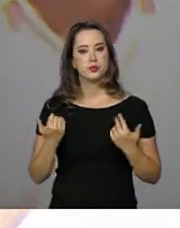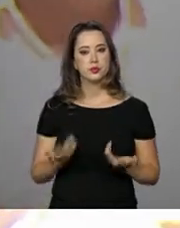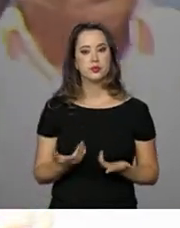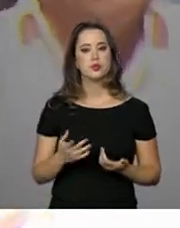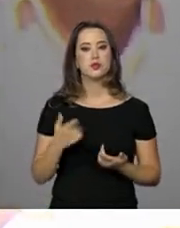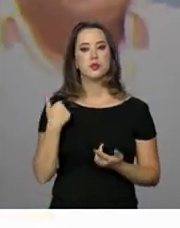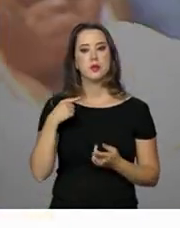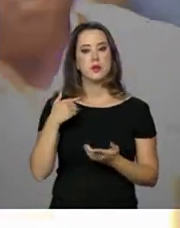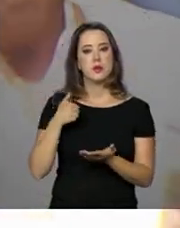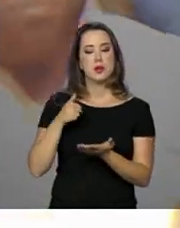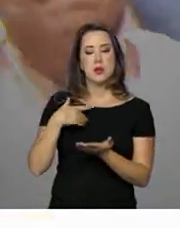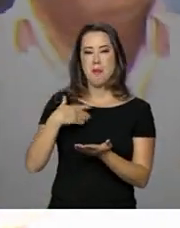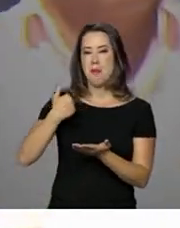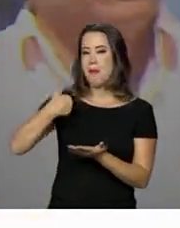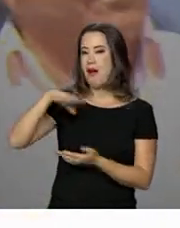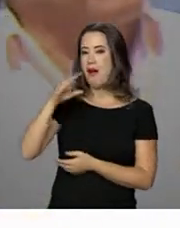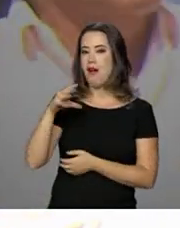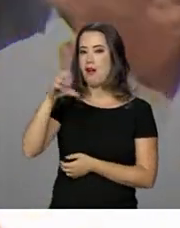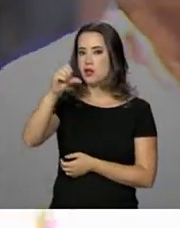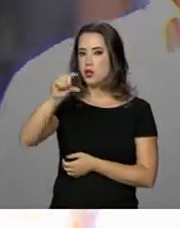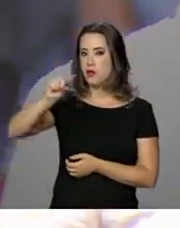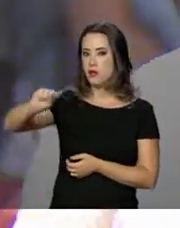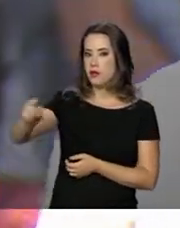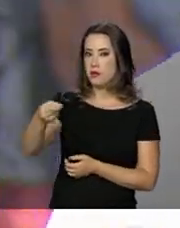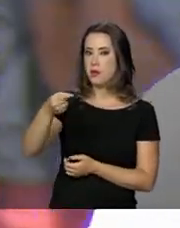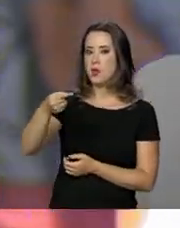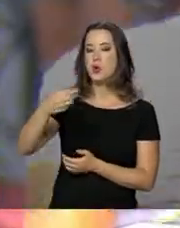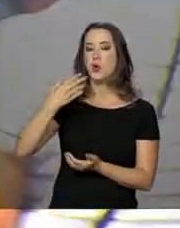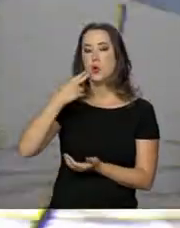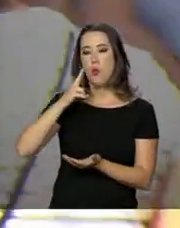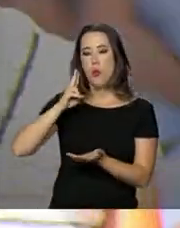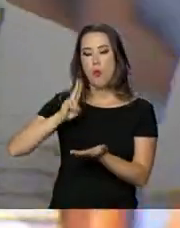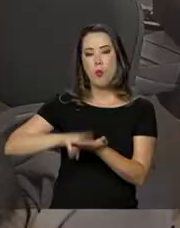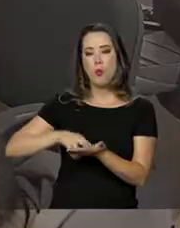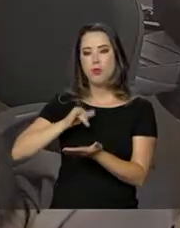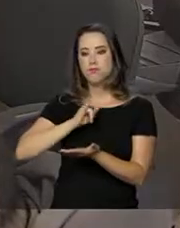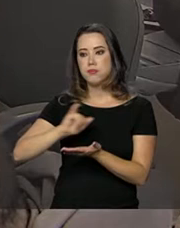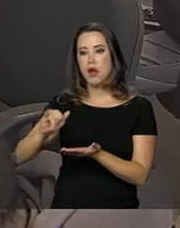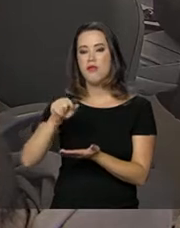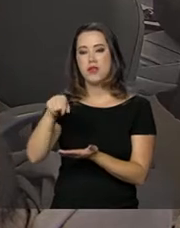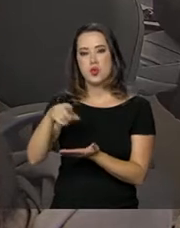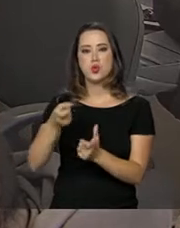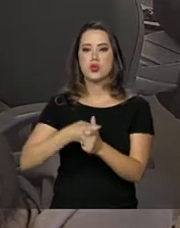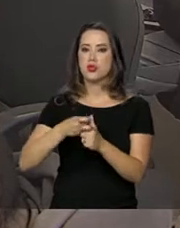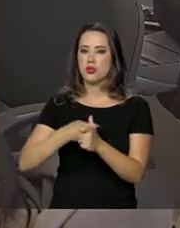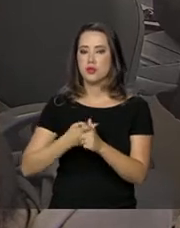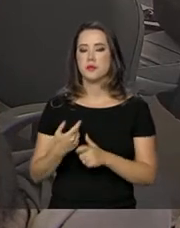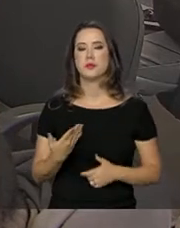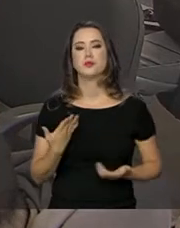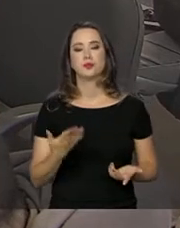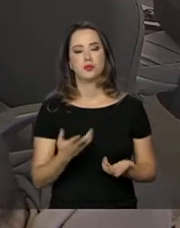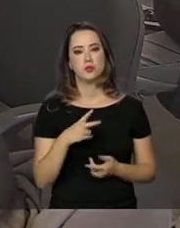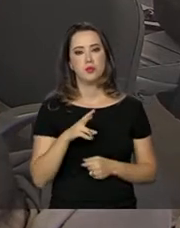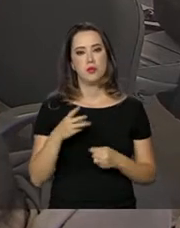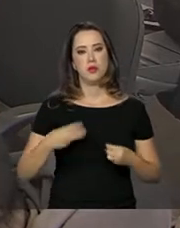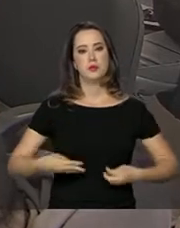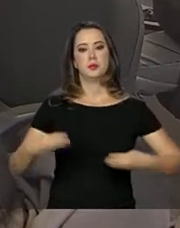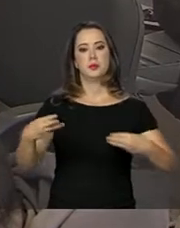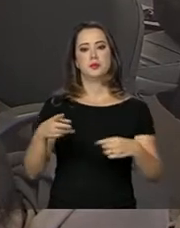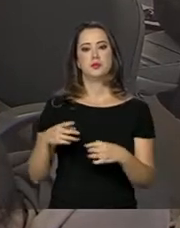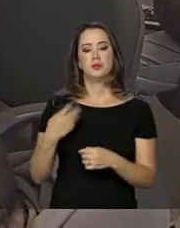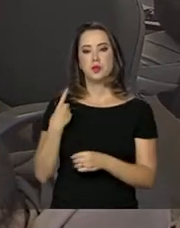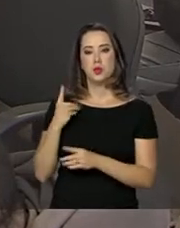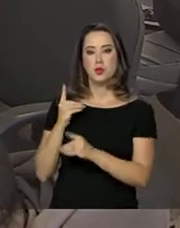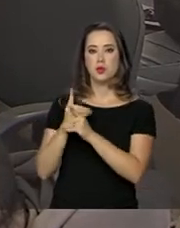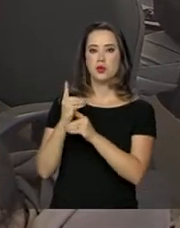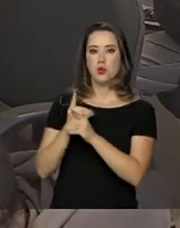e foram emitidas mais de 9 mil notificações de dívidas. As fiscalizações contra a sonegação do FGTS e